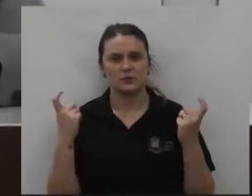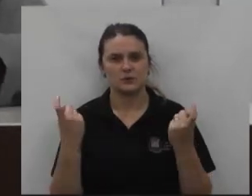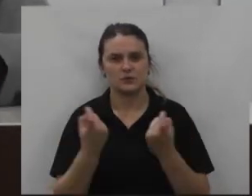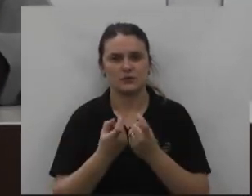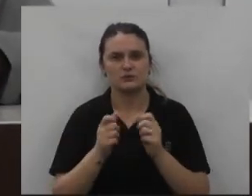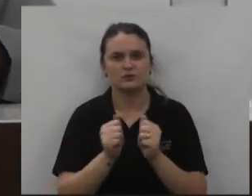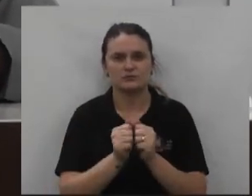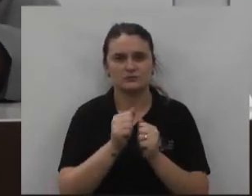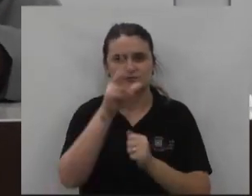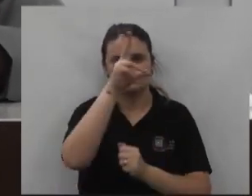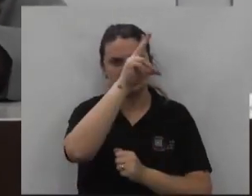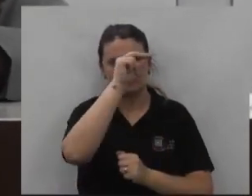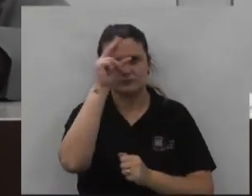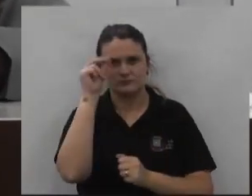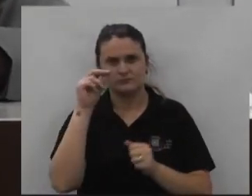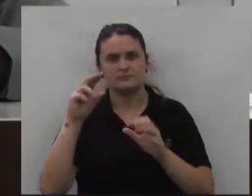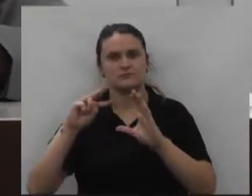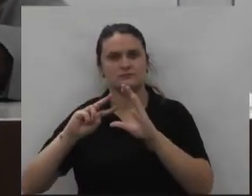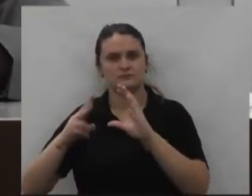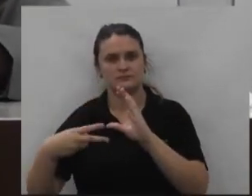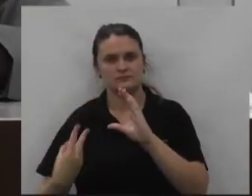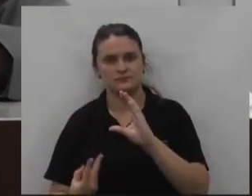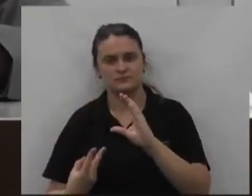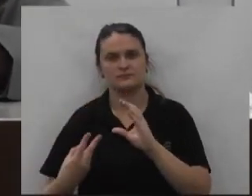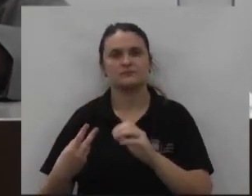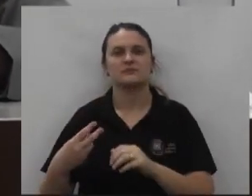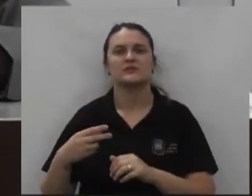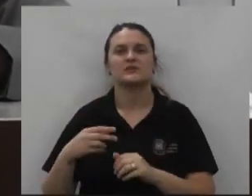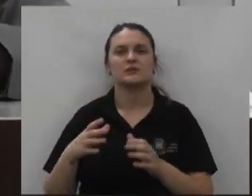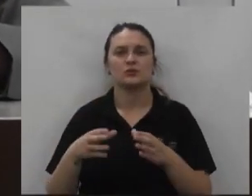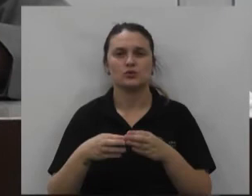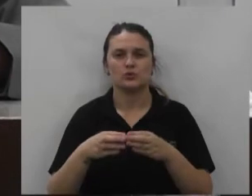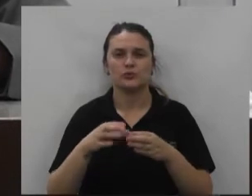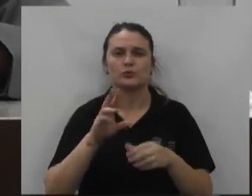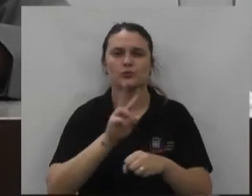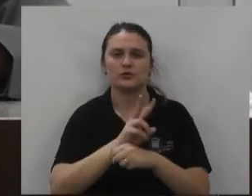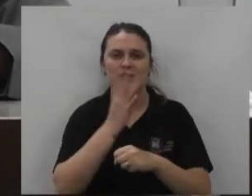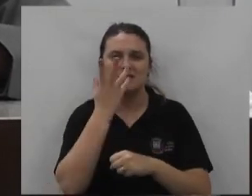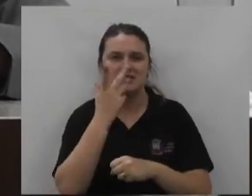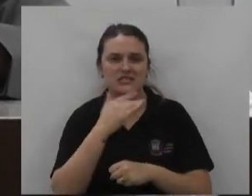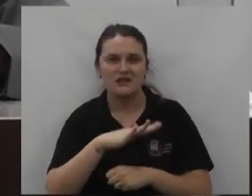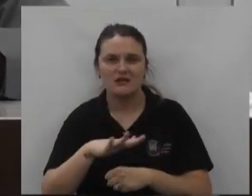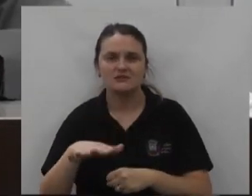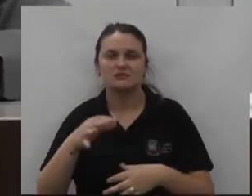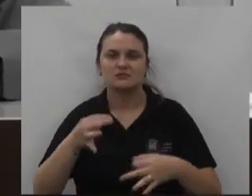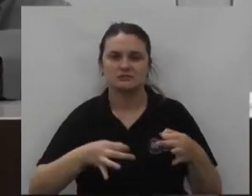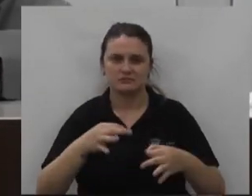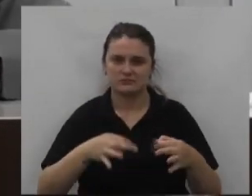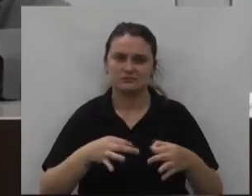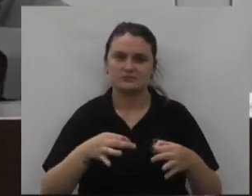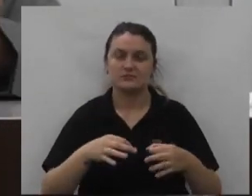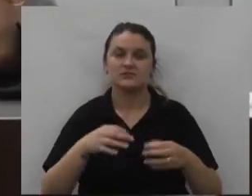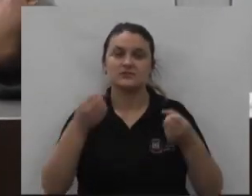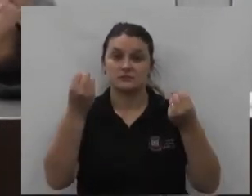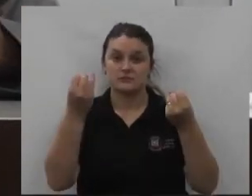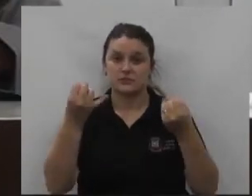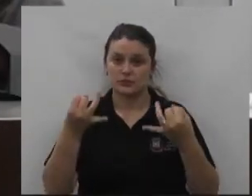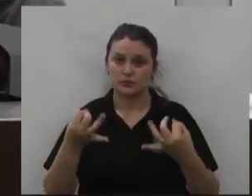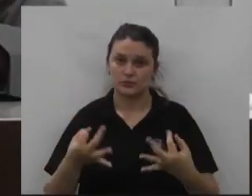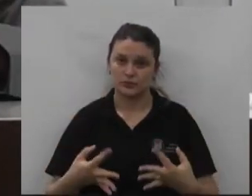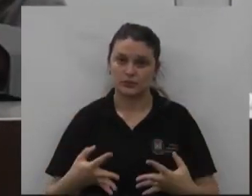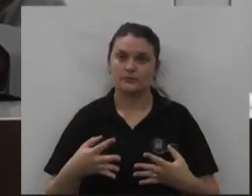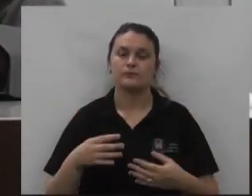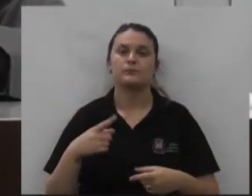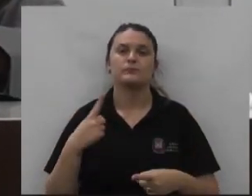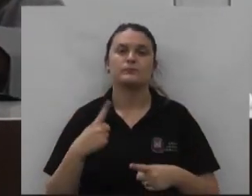a prefeitura a câmara a vara da infância e a promotoria da infância aonde eles explicaram